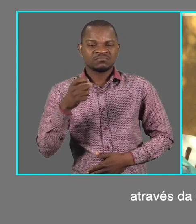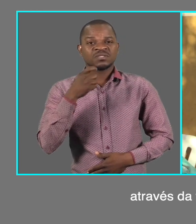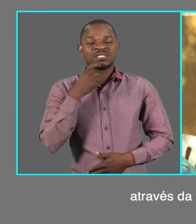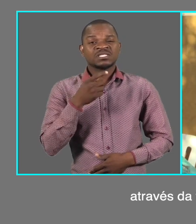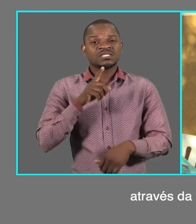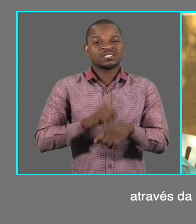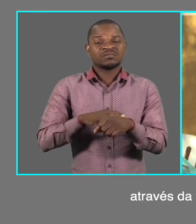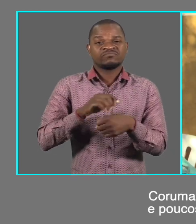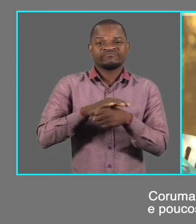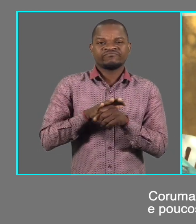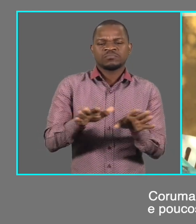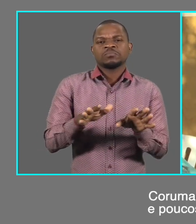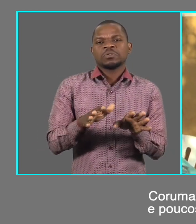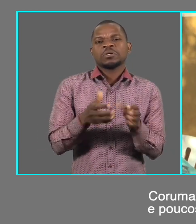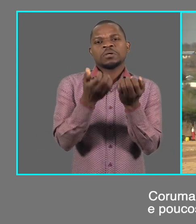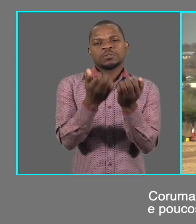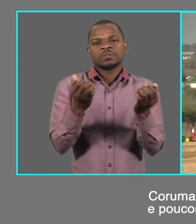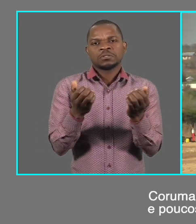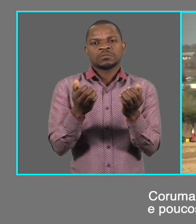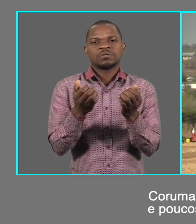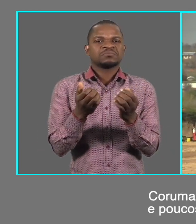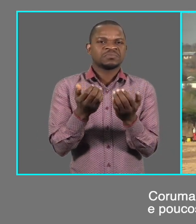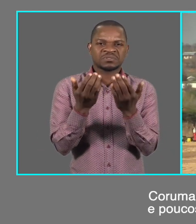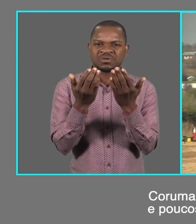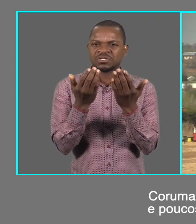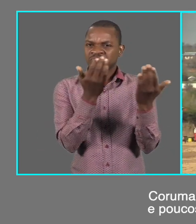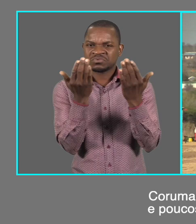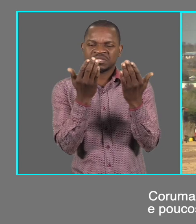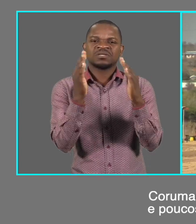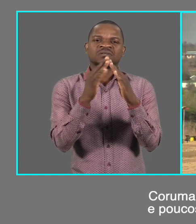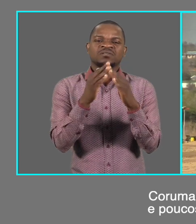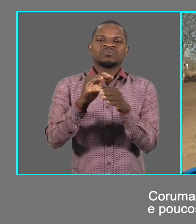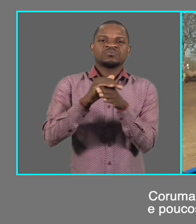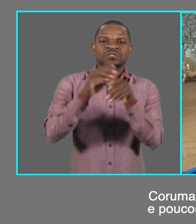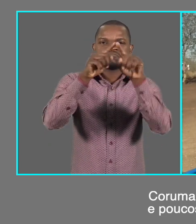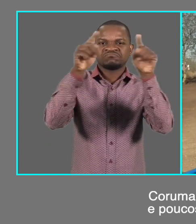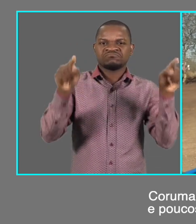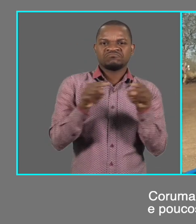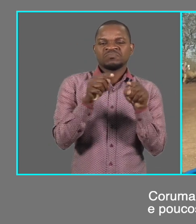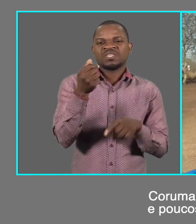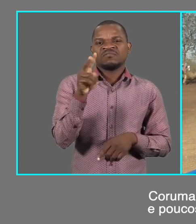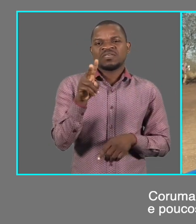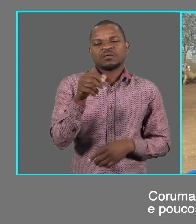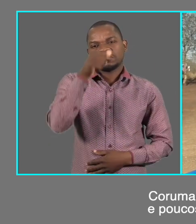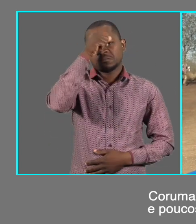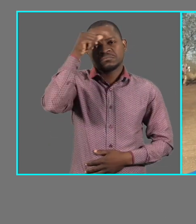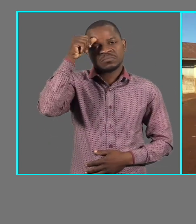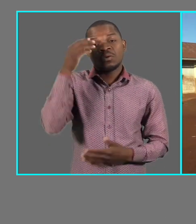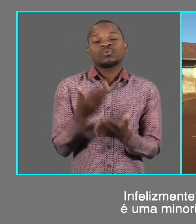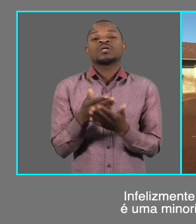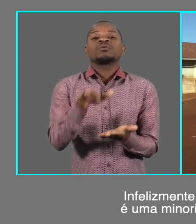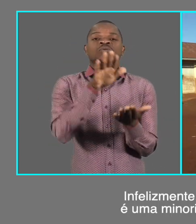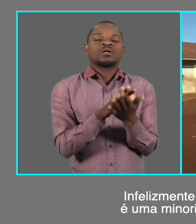Pois, segundo ele, cor humana não tem sinal de rádio e poucos pais entendem das tiques.